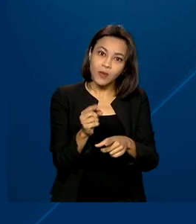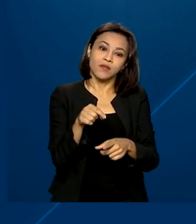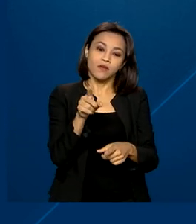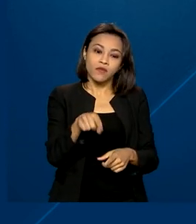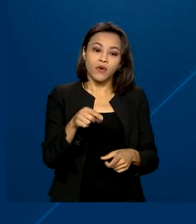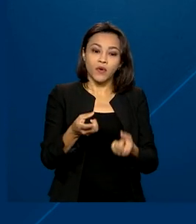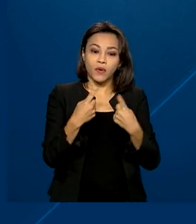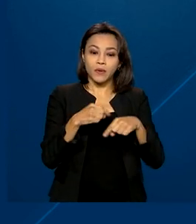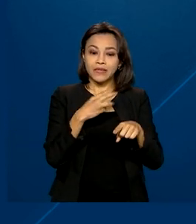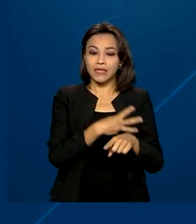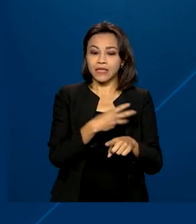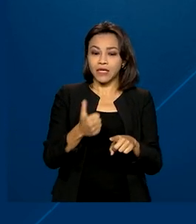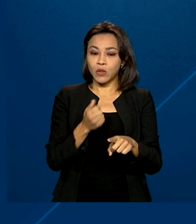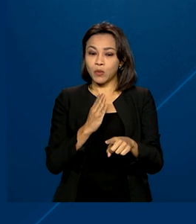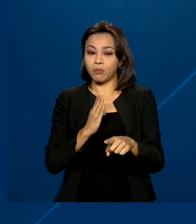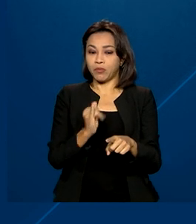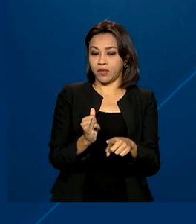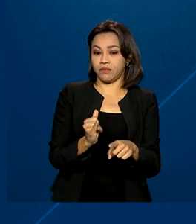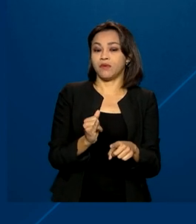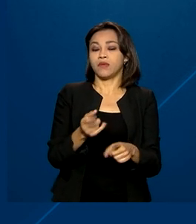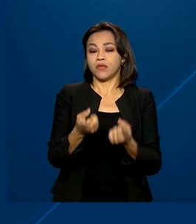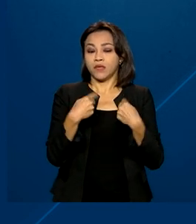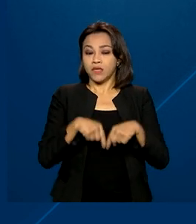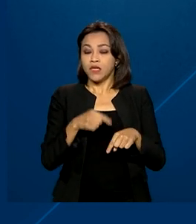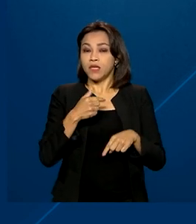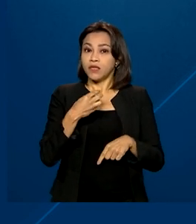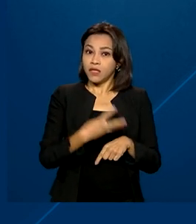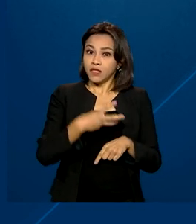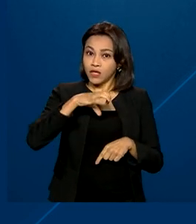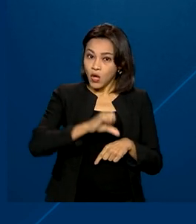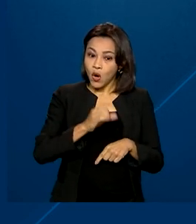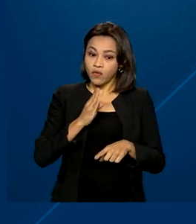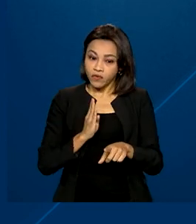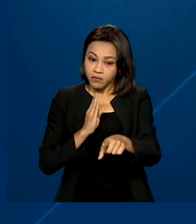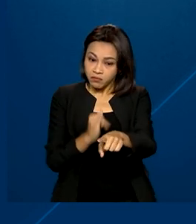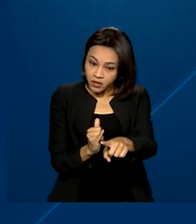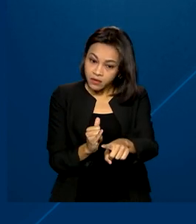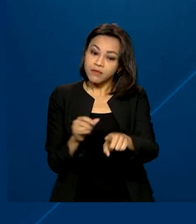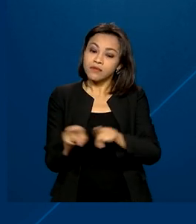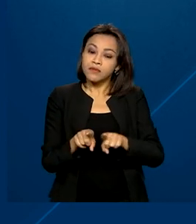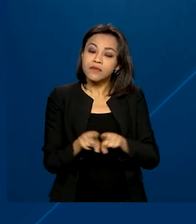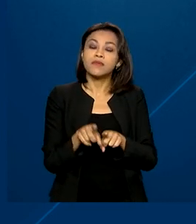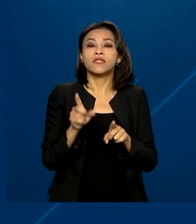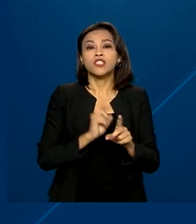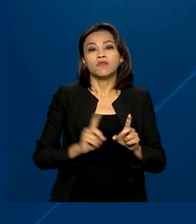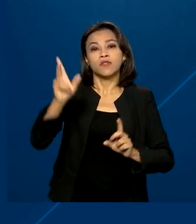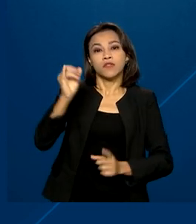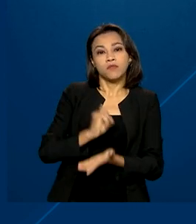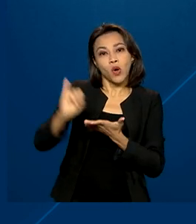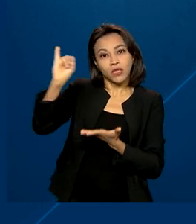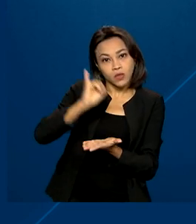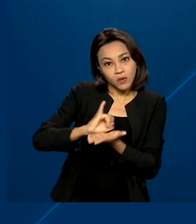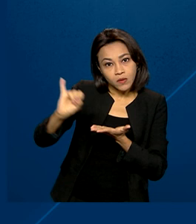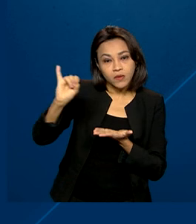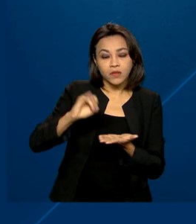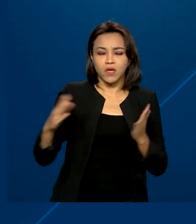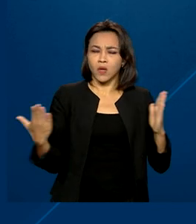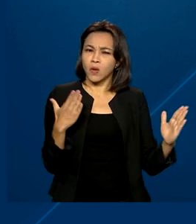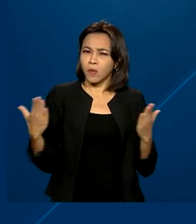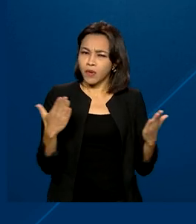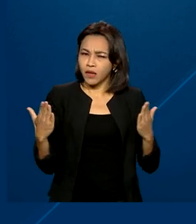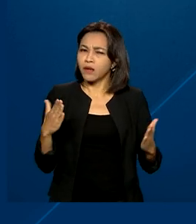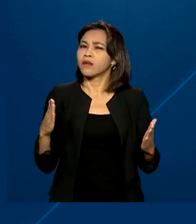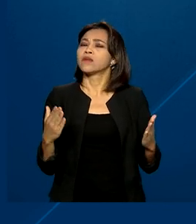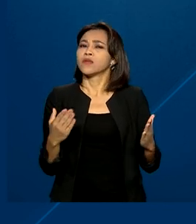31 bilhões em exportações e cerca de 39 bilhões e meio em importações. Comparado a 2020,